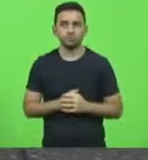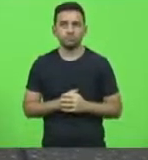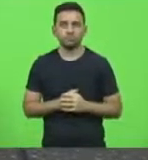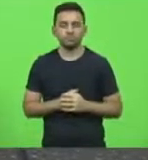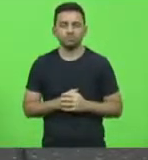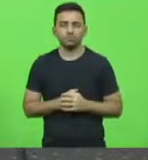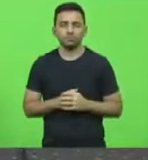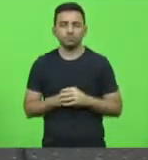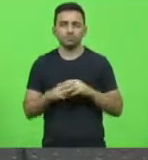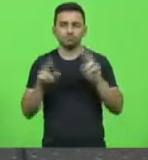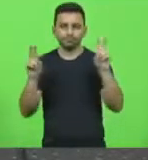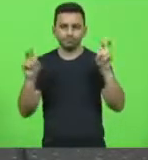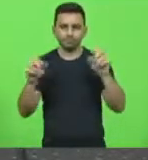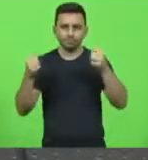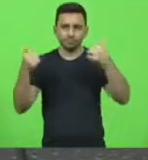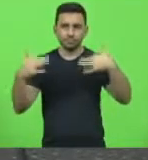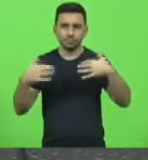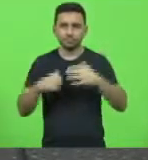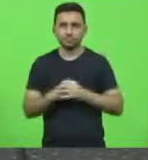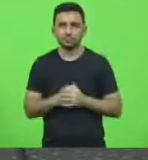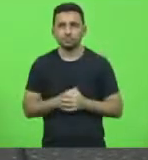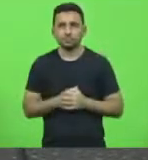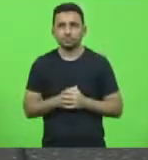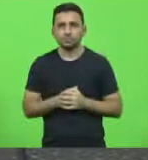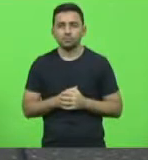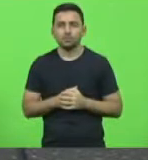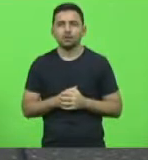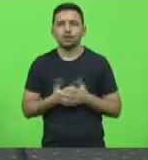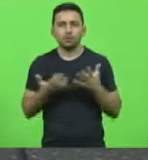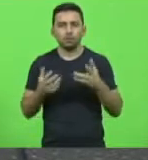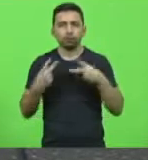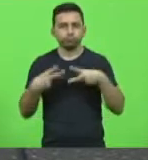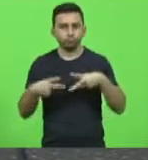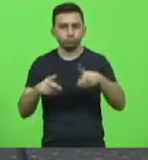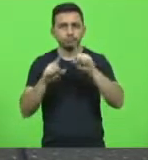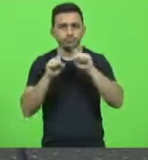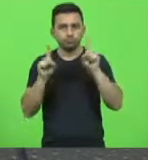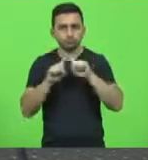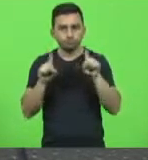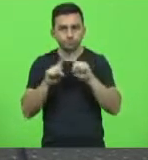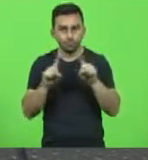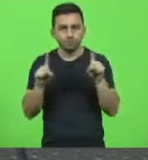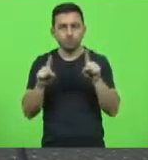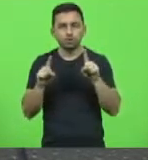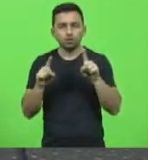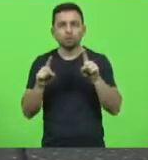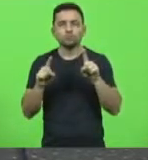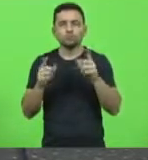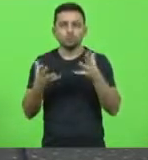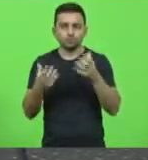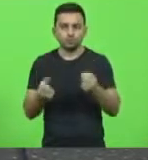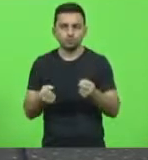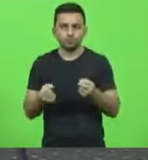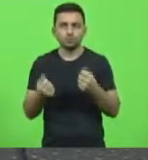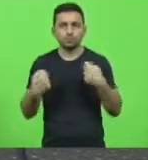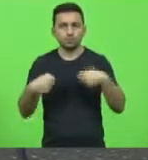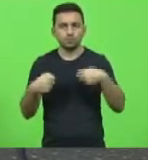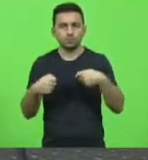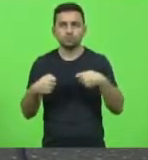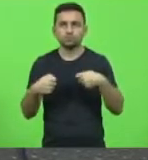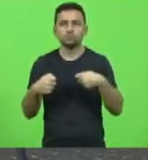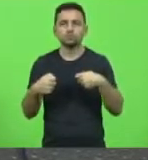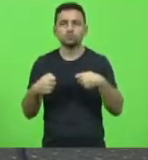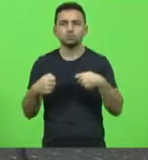Abre aspas. Pugna-se pela procedência da reclamação, a fim de que sejam caçadas, em